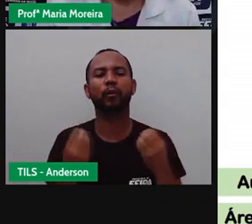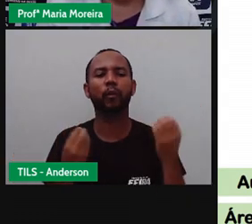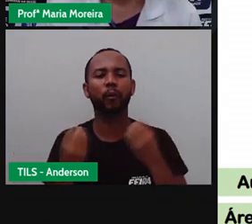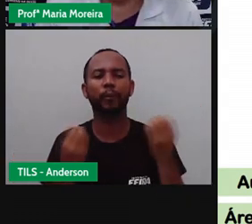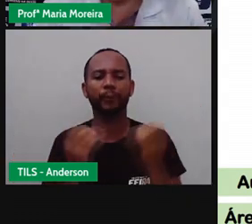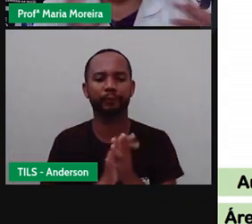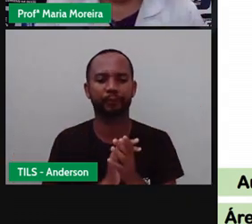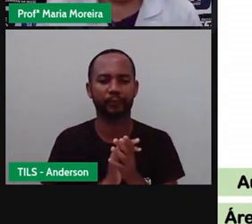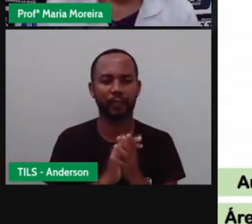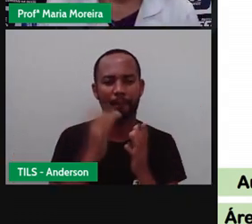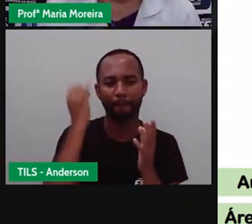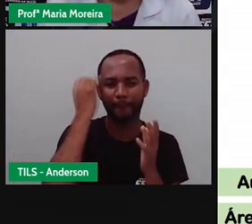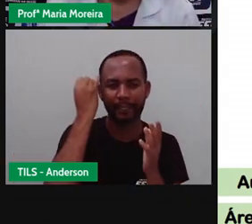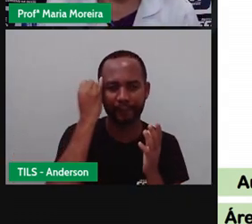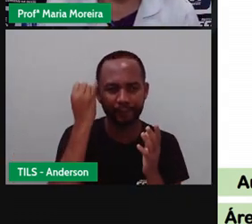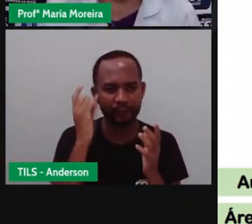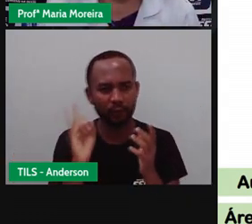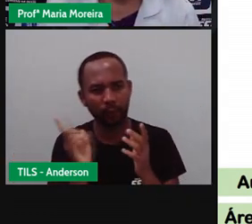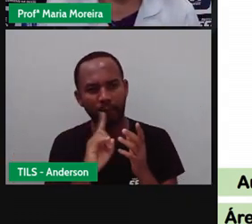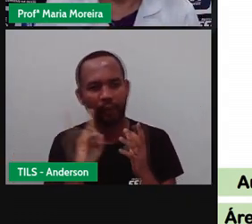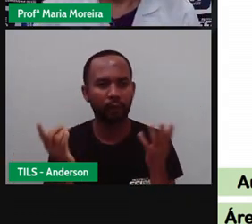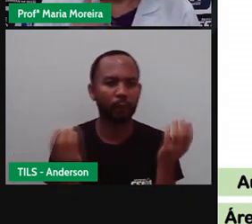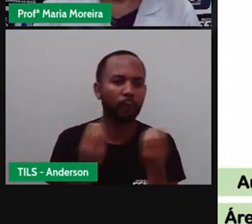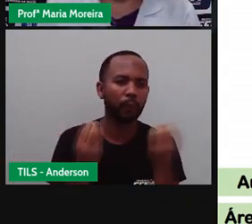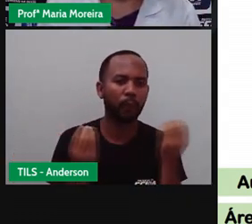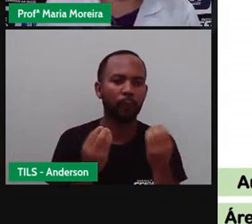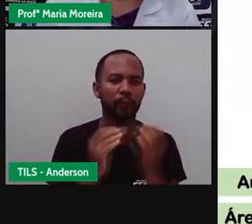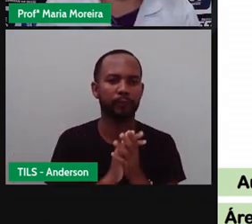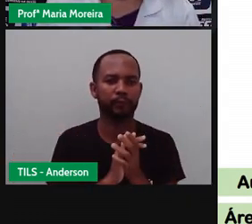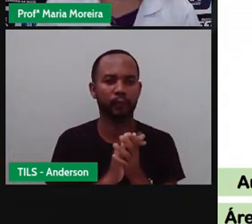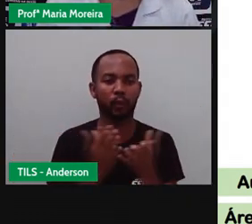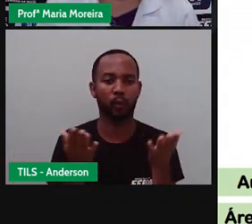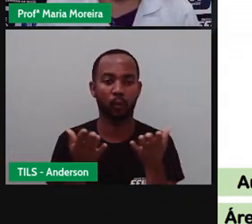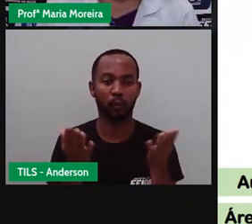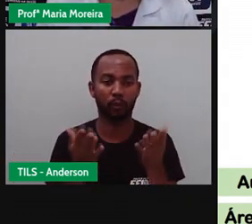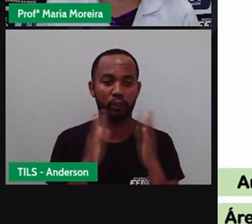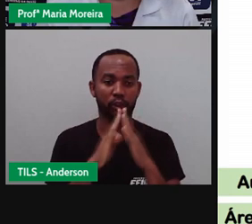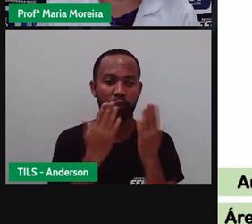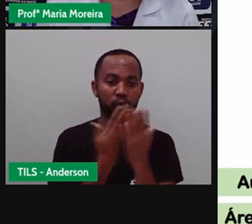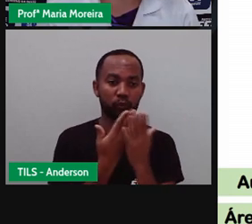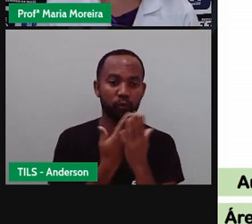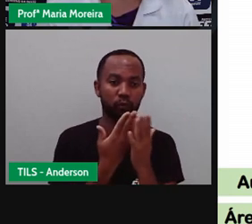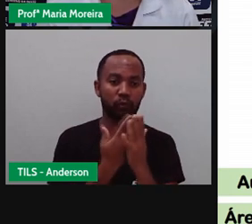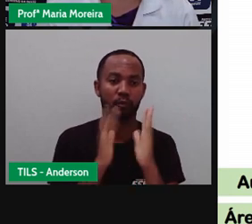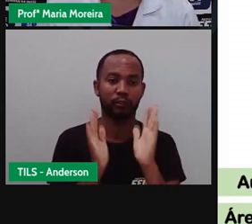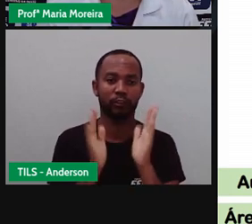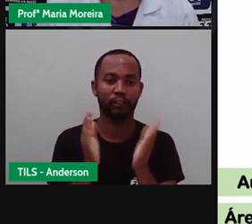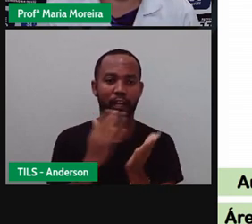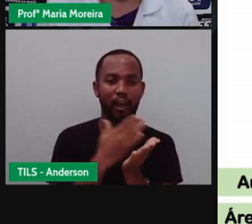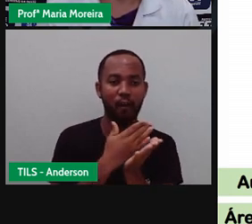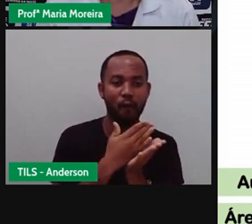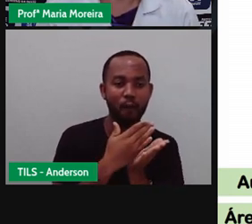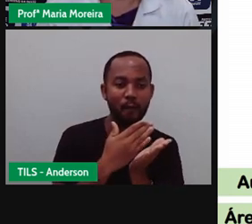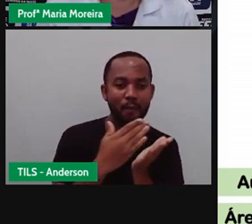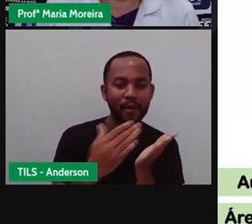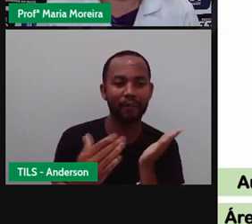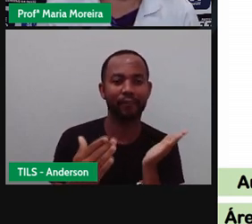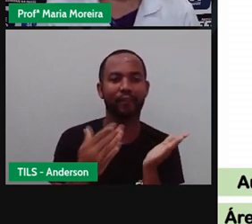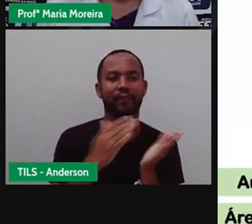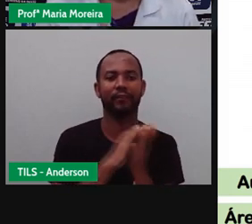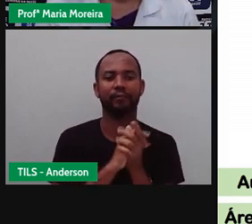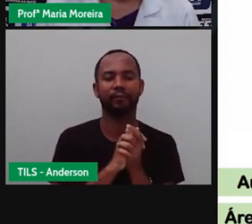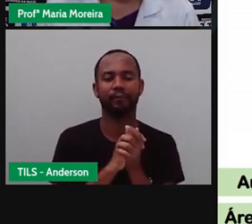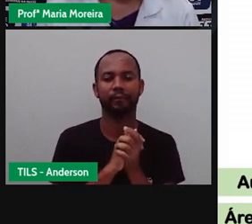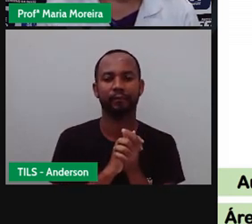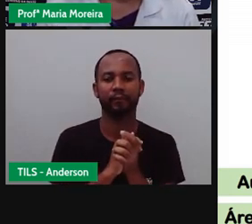aí de lado. Arruma aí o espaço de vocês, porque a aula, gente, já vai começar. Pois é,